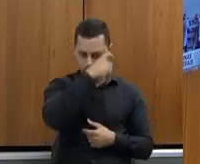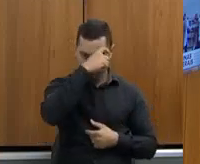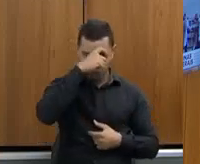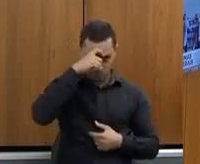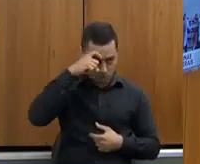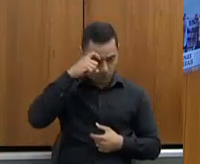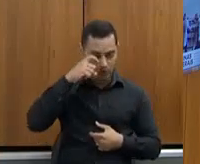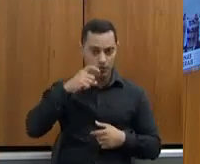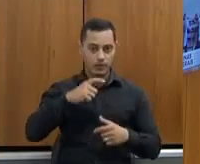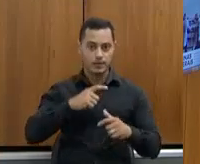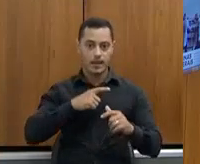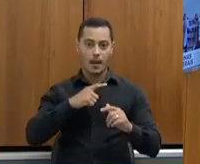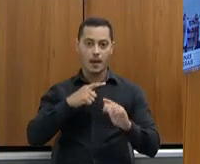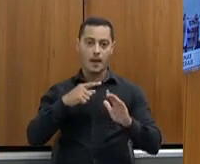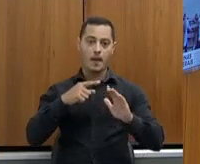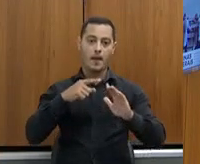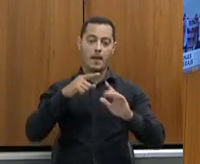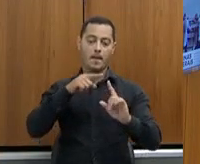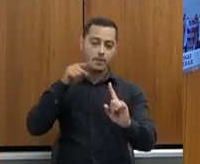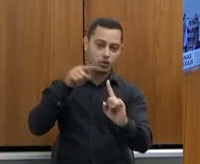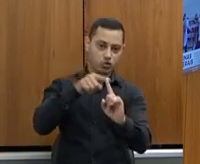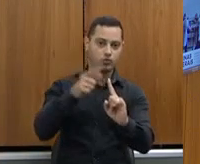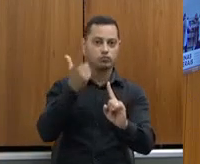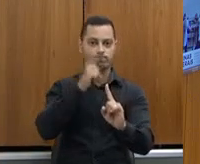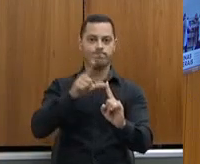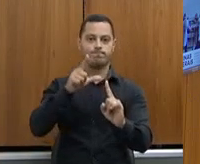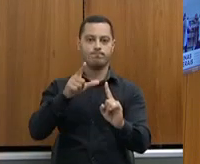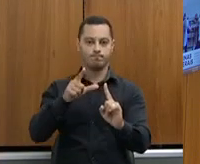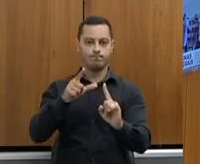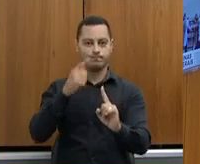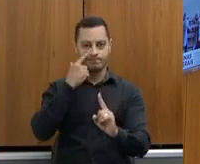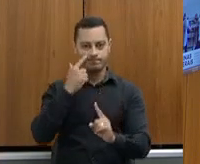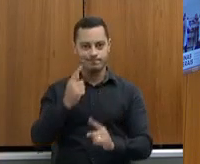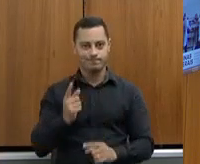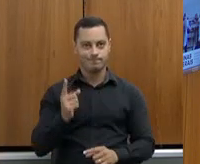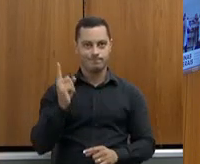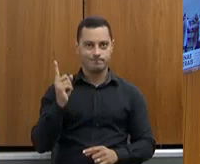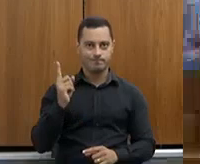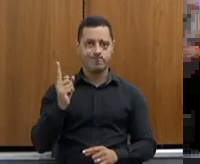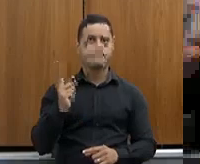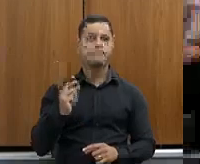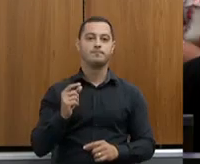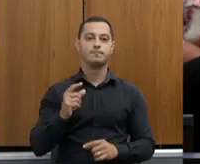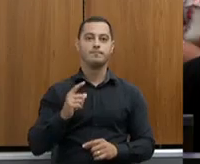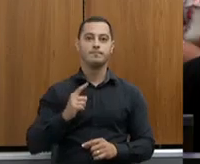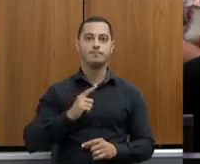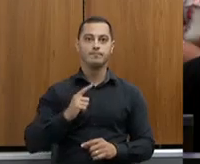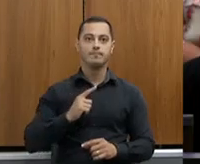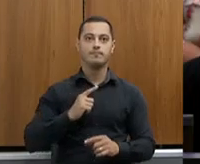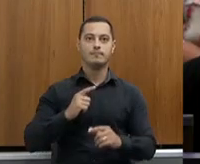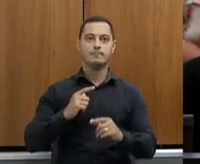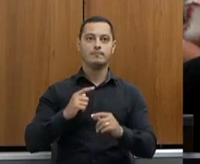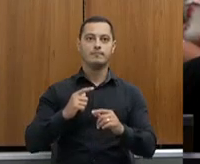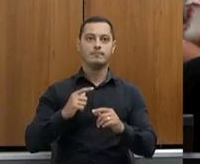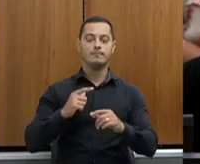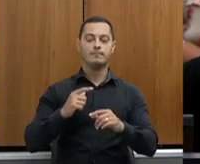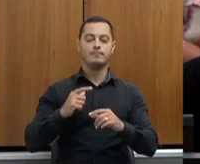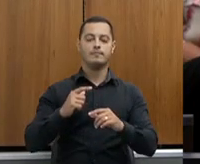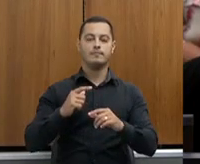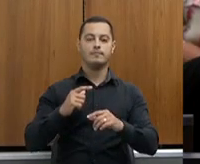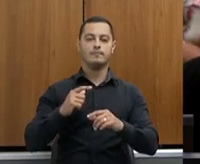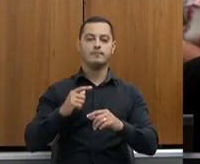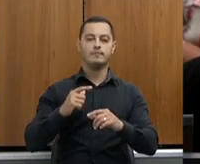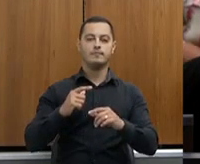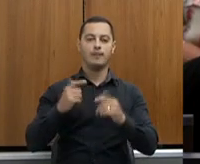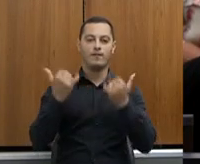cumprir essa meta e ter esse resultado. Então, 1.600 mapas de oferta de alimentos, 47 seminários técnicos, 63